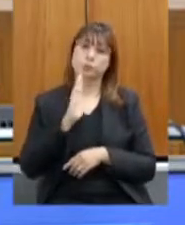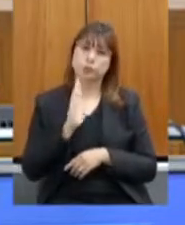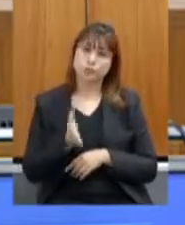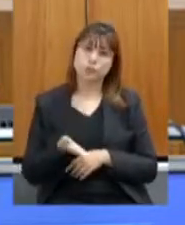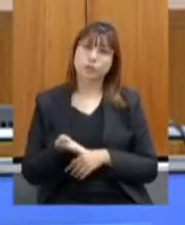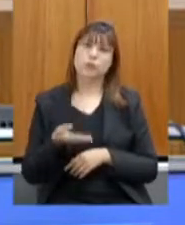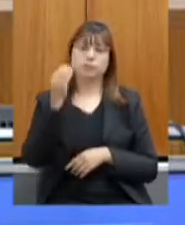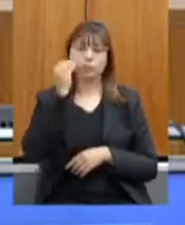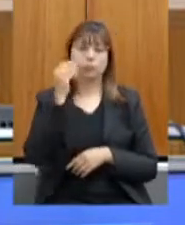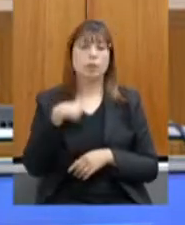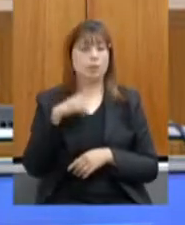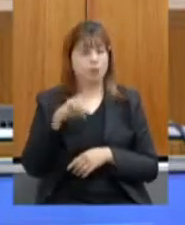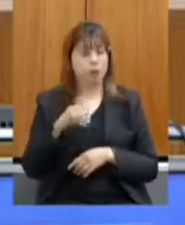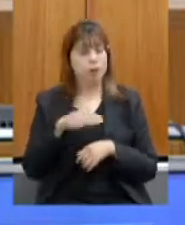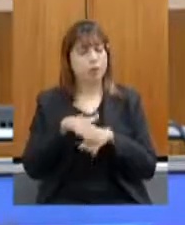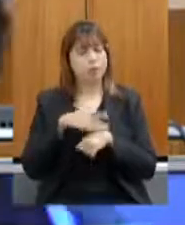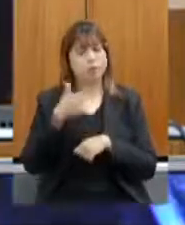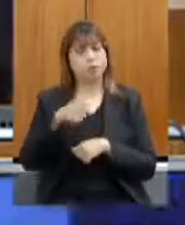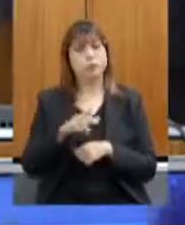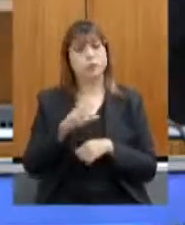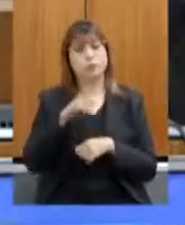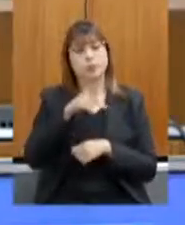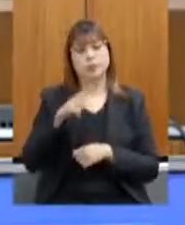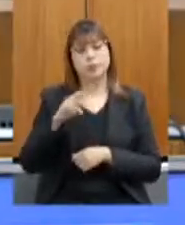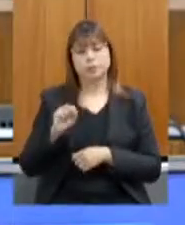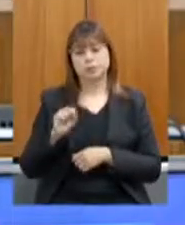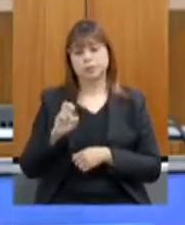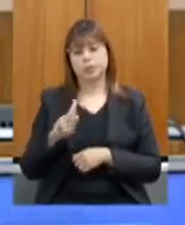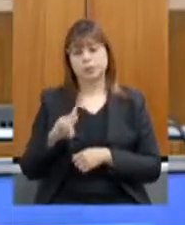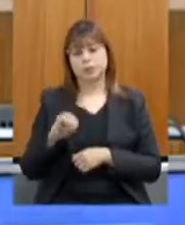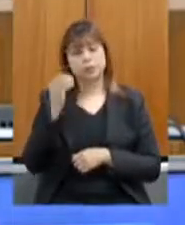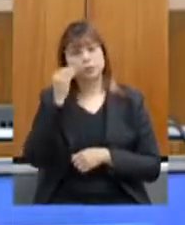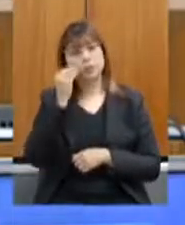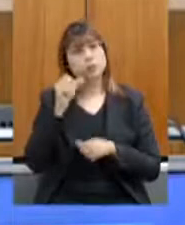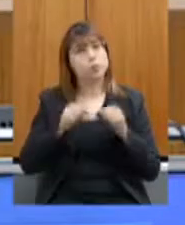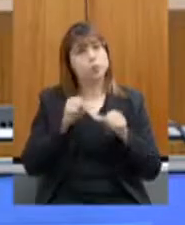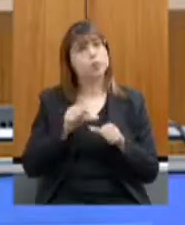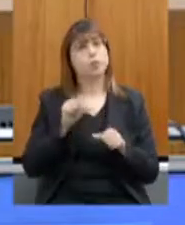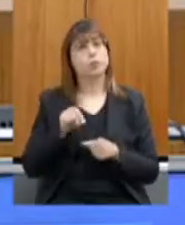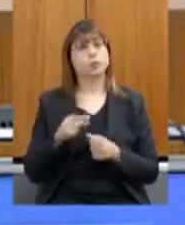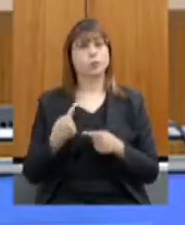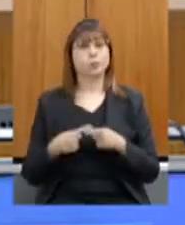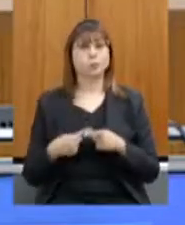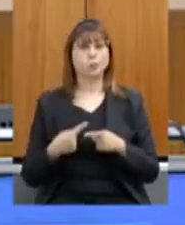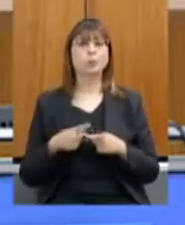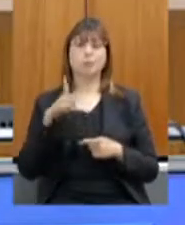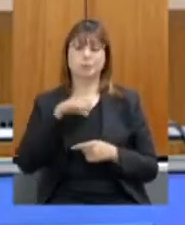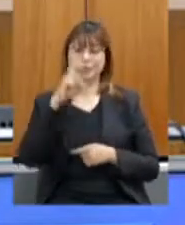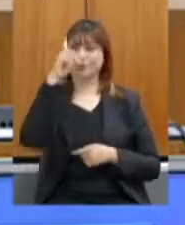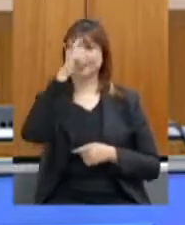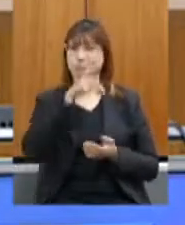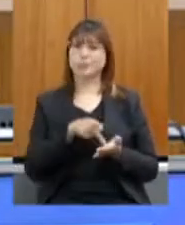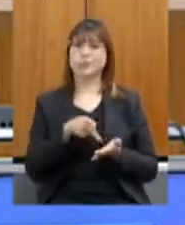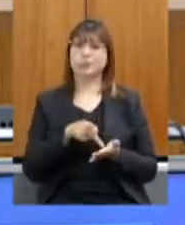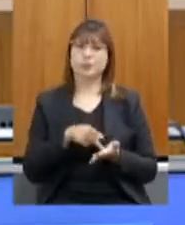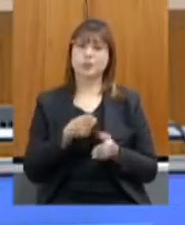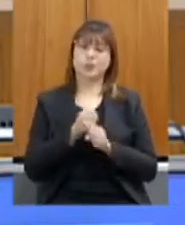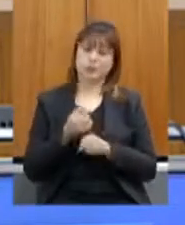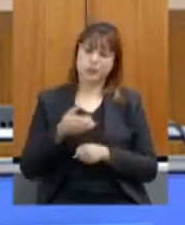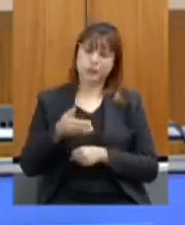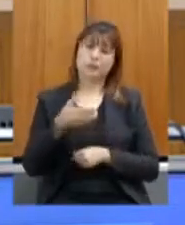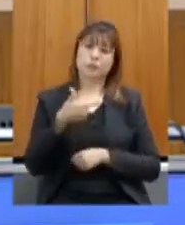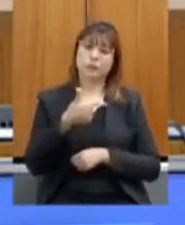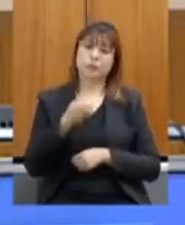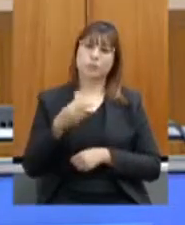até conversar novamente com o presidente Sérgio se houve alguma mudança nesse sentido que foi uma dificuldade que nós tivemos esse ano também